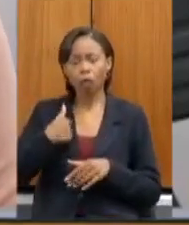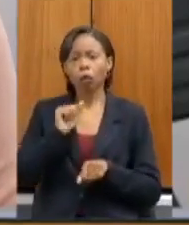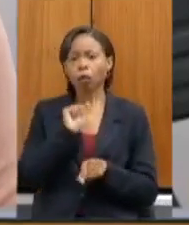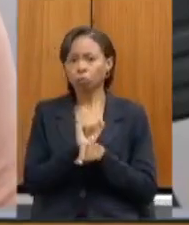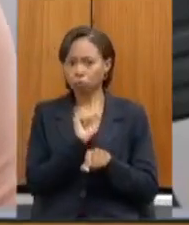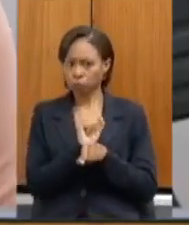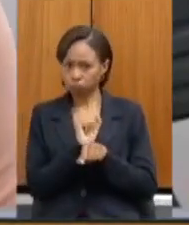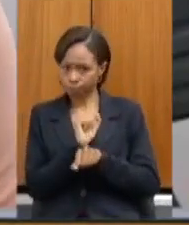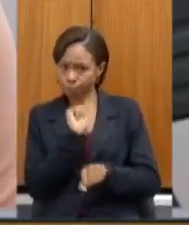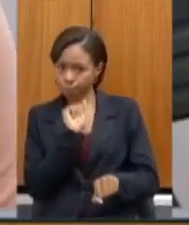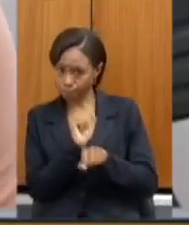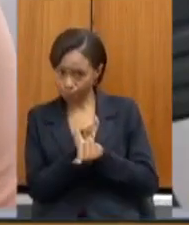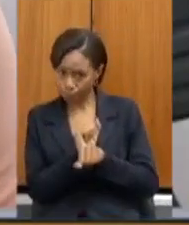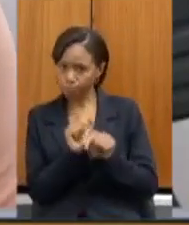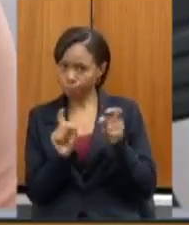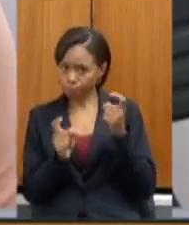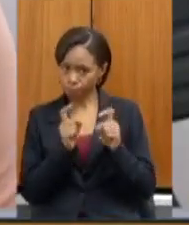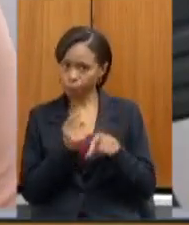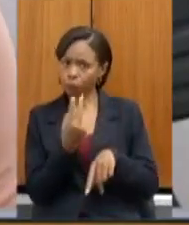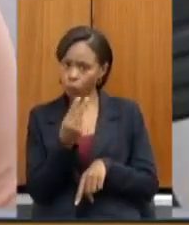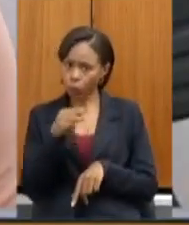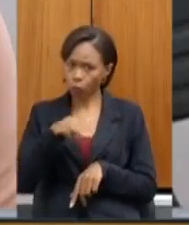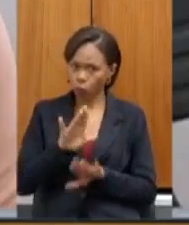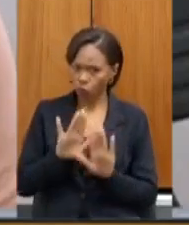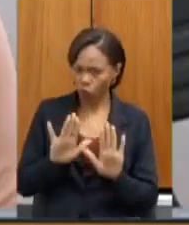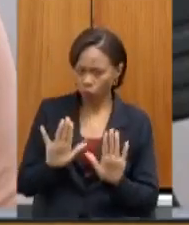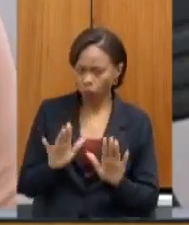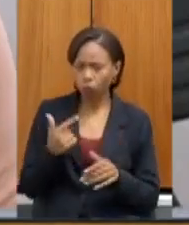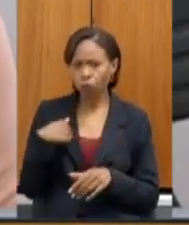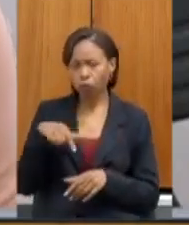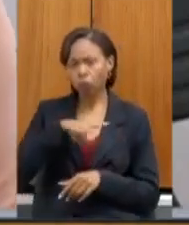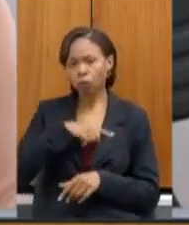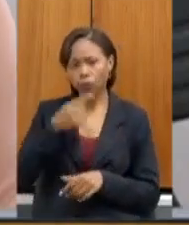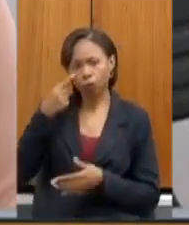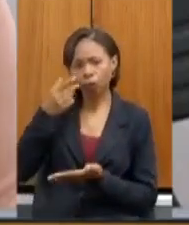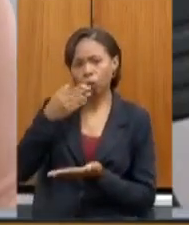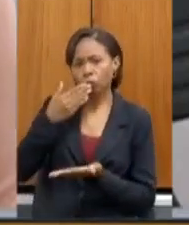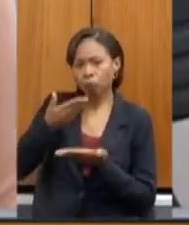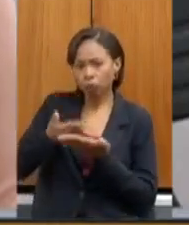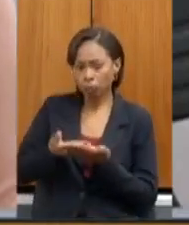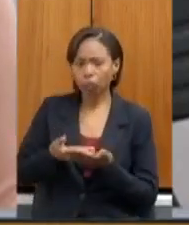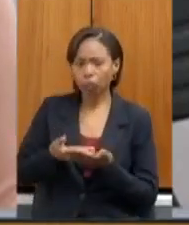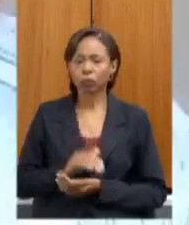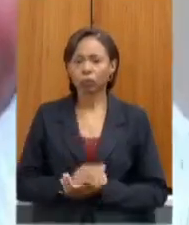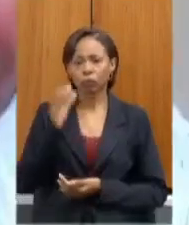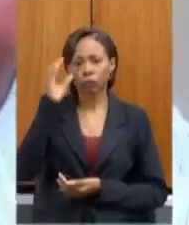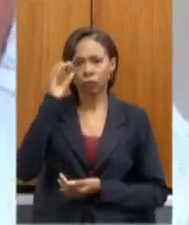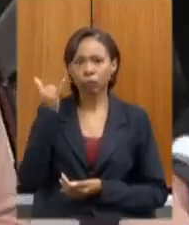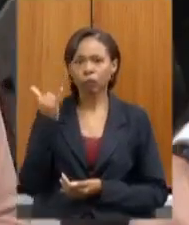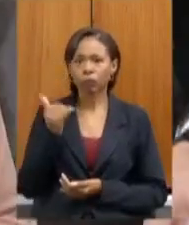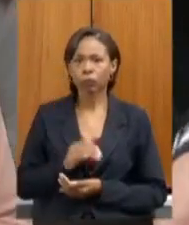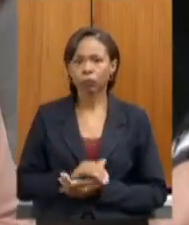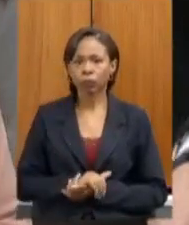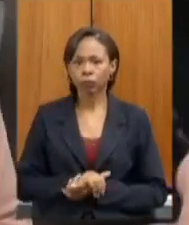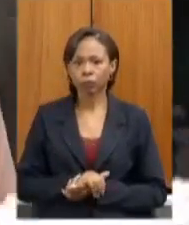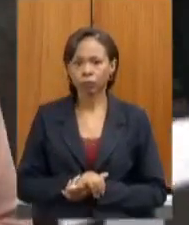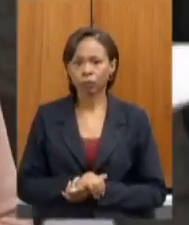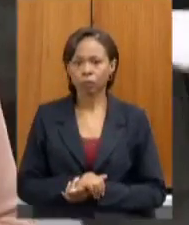alguns minutos para que nós possamos ter os entendimentos em relação aos requerimentos os trabalhos estão suspeitos como vota